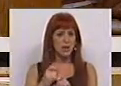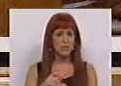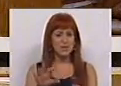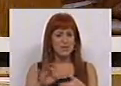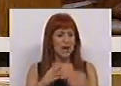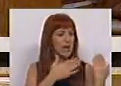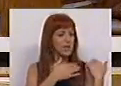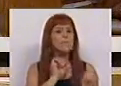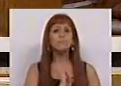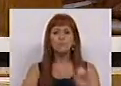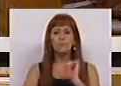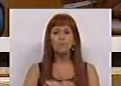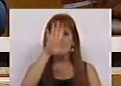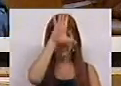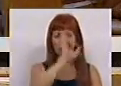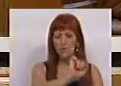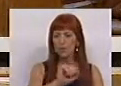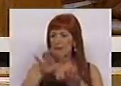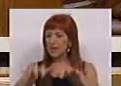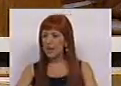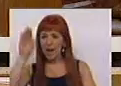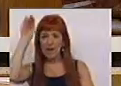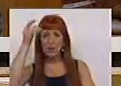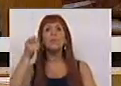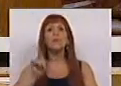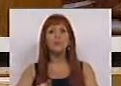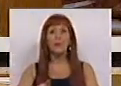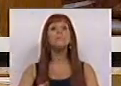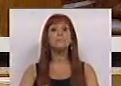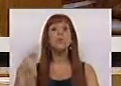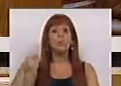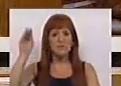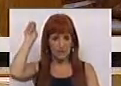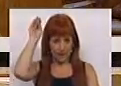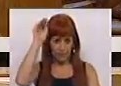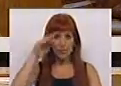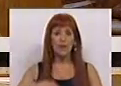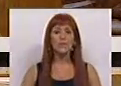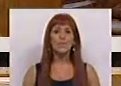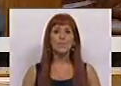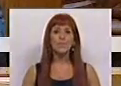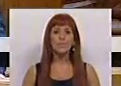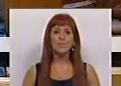corresponsabilização do Governo, da Assembleia da República e também do Presidente da República.